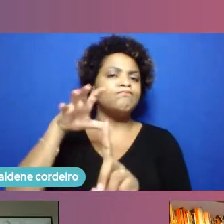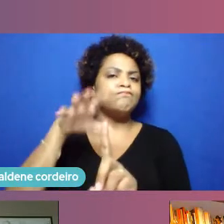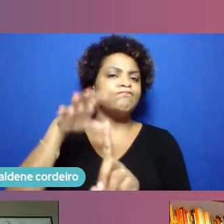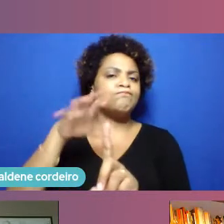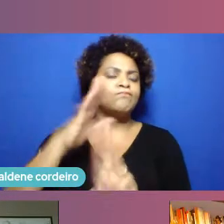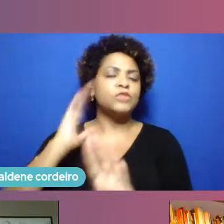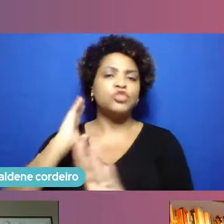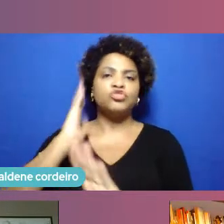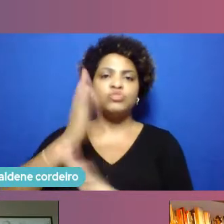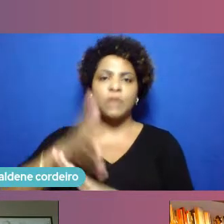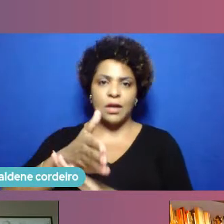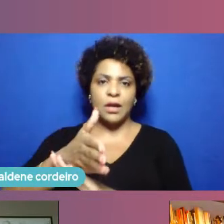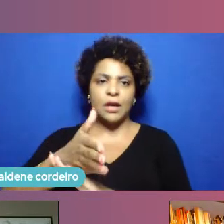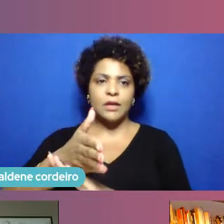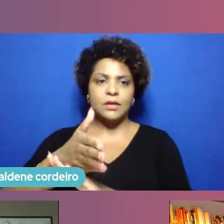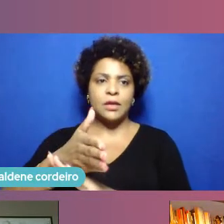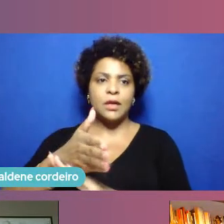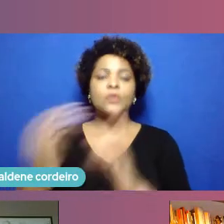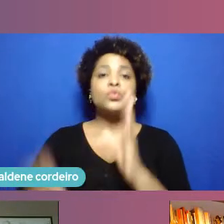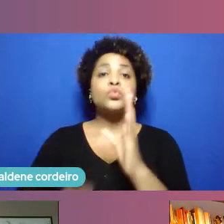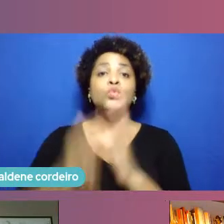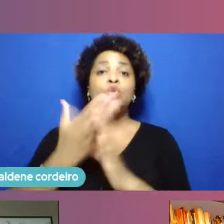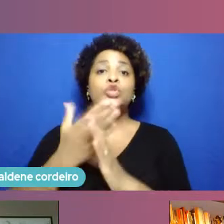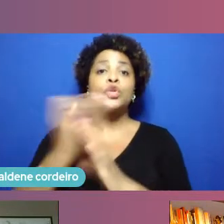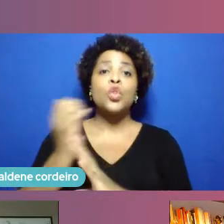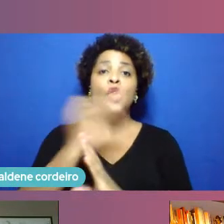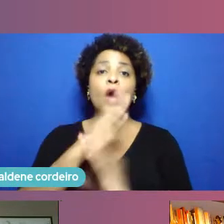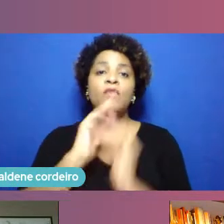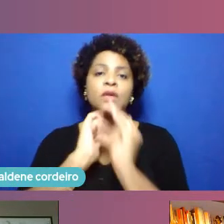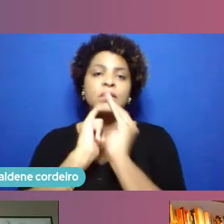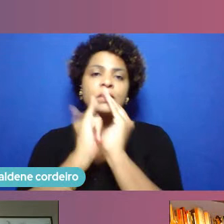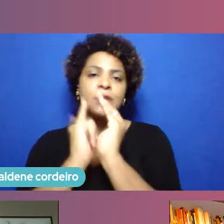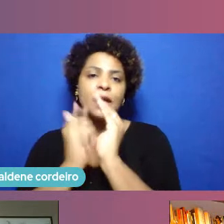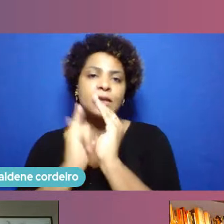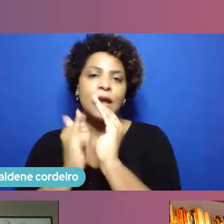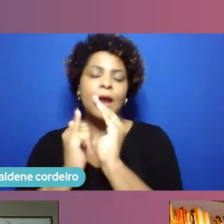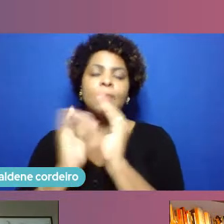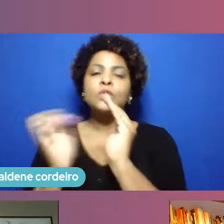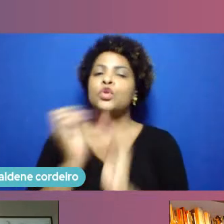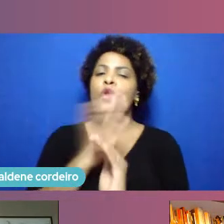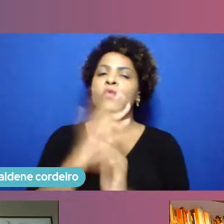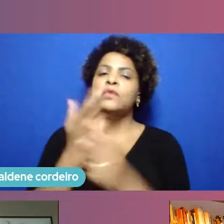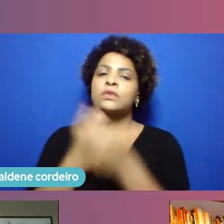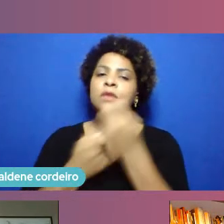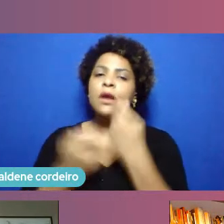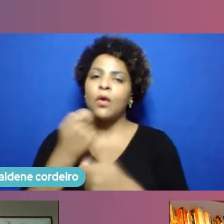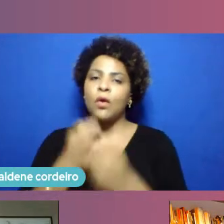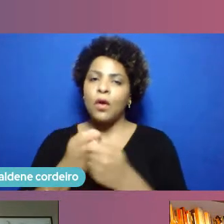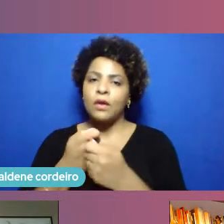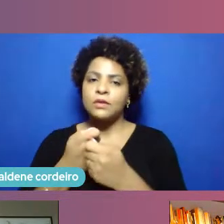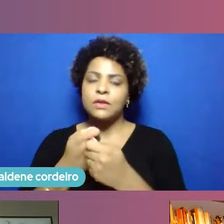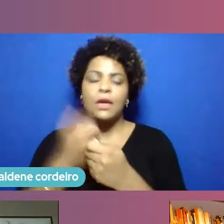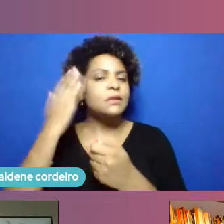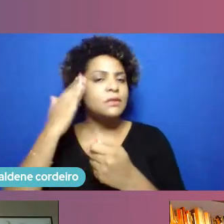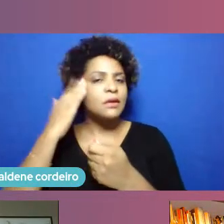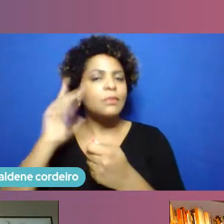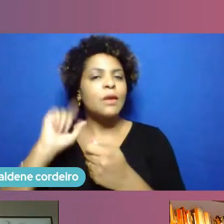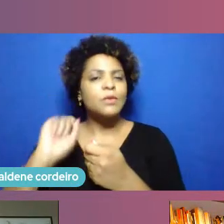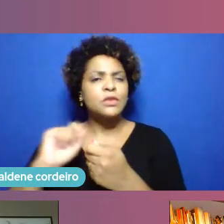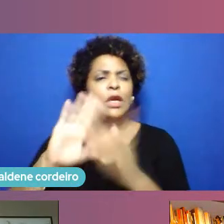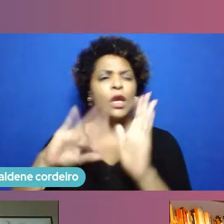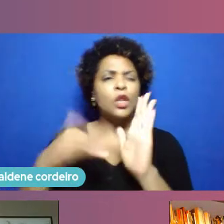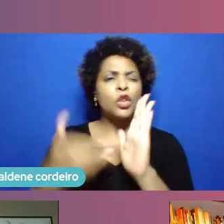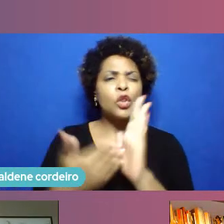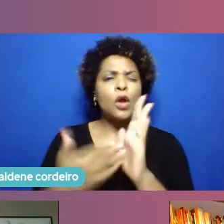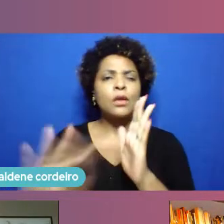no nascimento de novas startups, no nascimento de novos negócios. Sabemos o quanto a interlocução pelas ruas